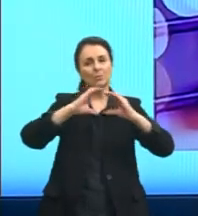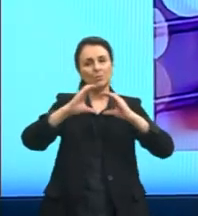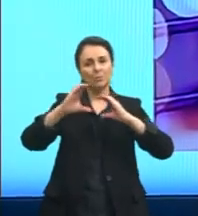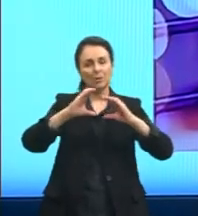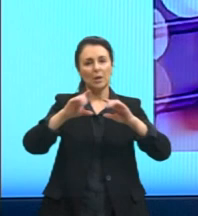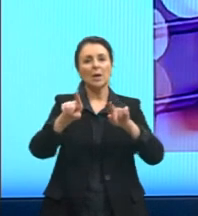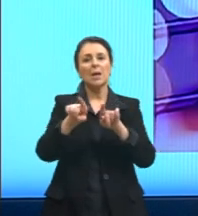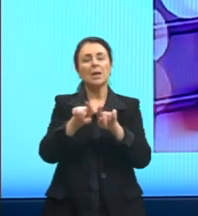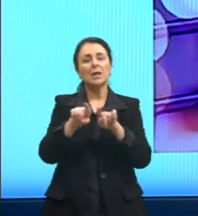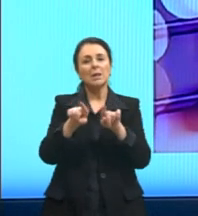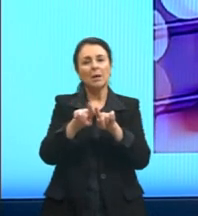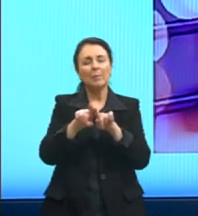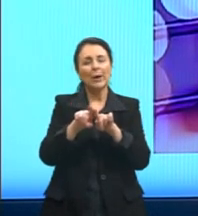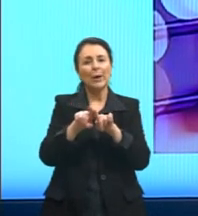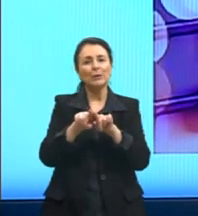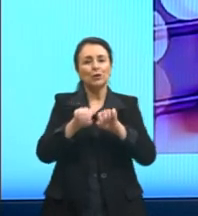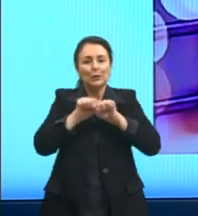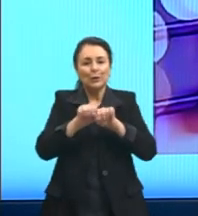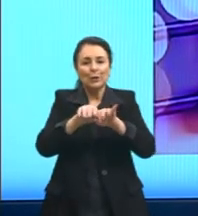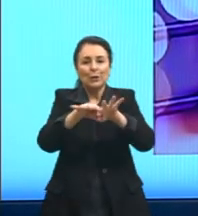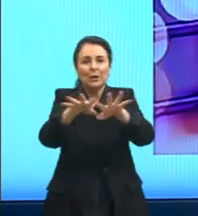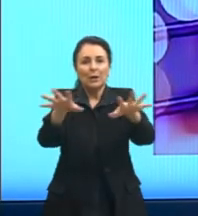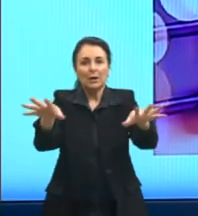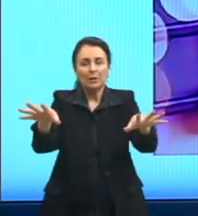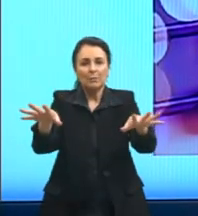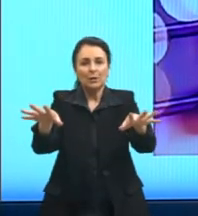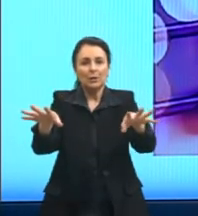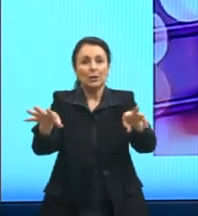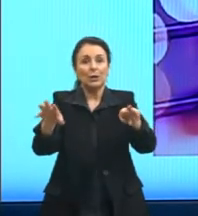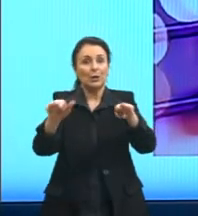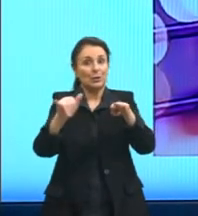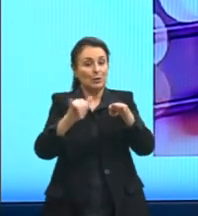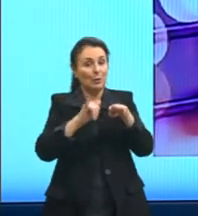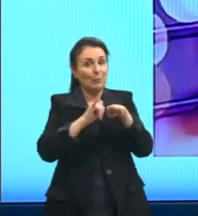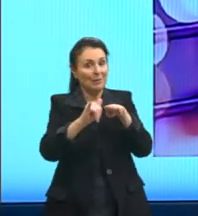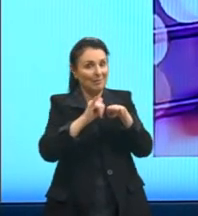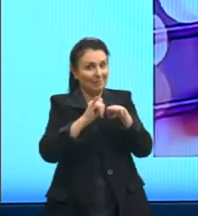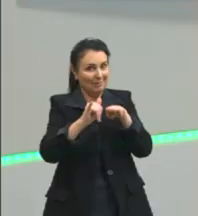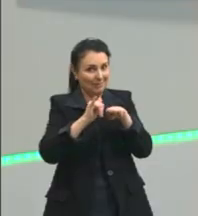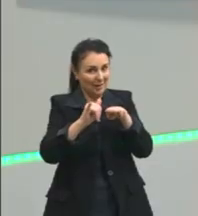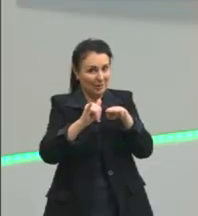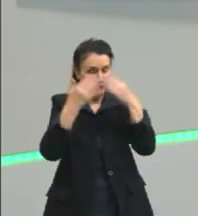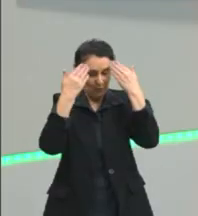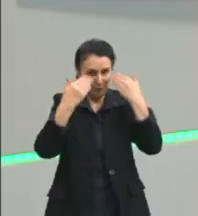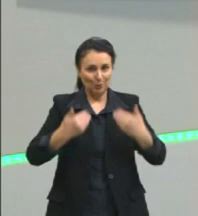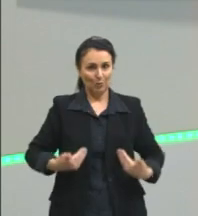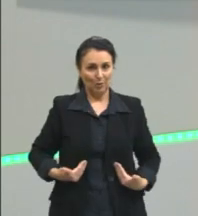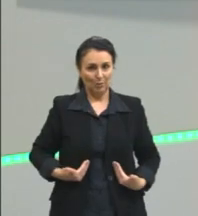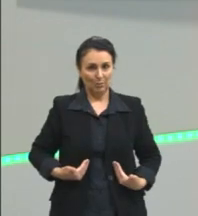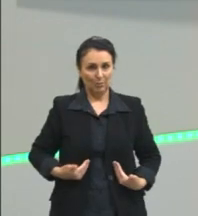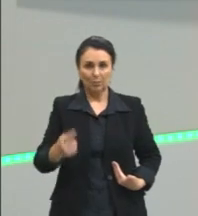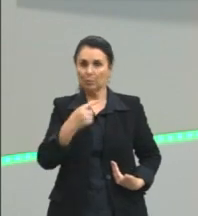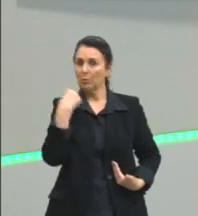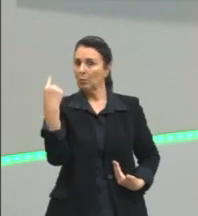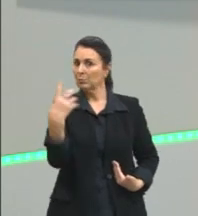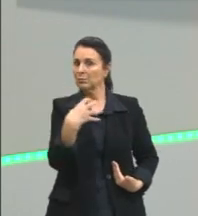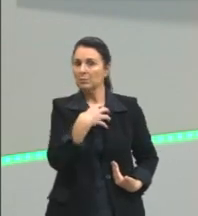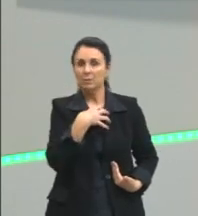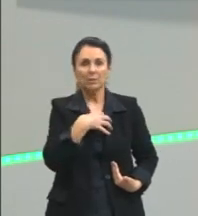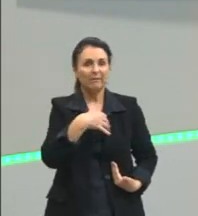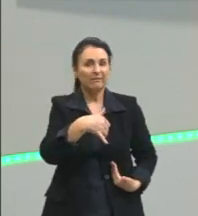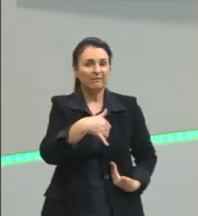transmitir mensagens. Já falei para você sobre a questão de como a gente pode se sentir feliz, triste,